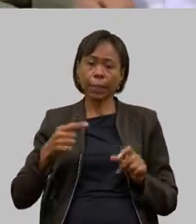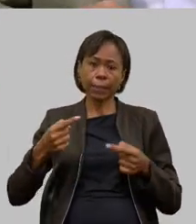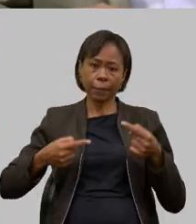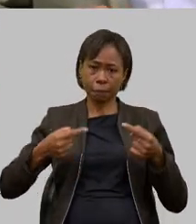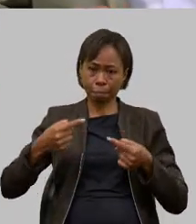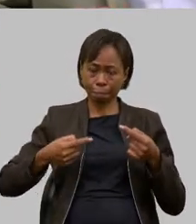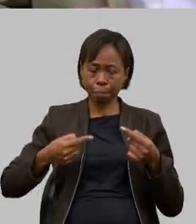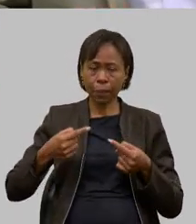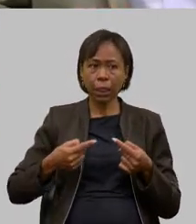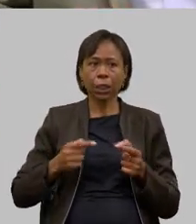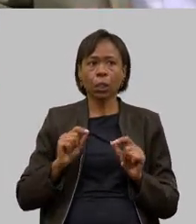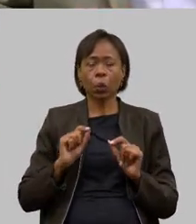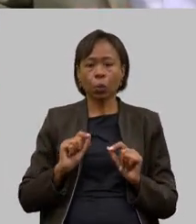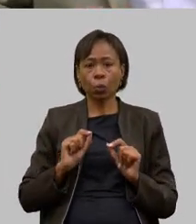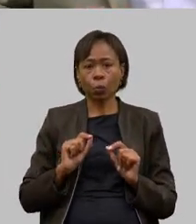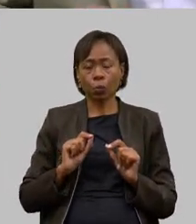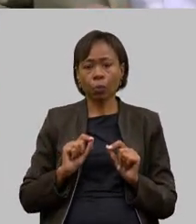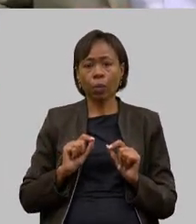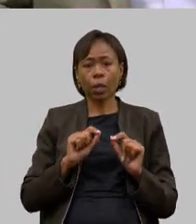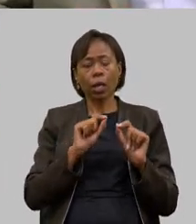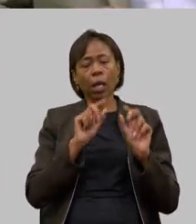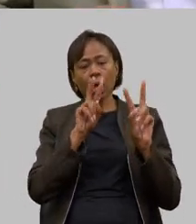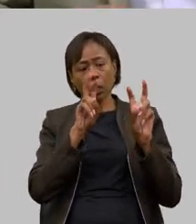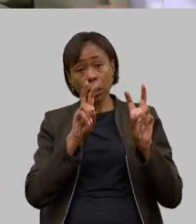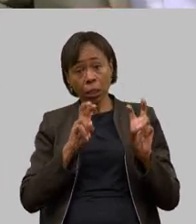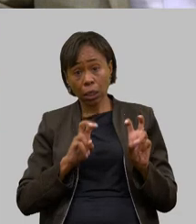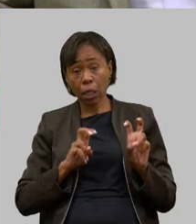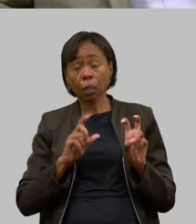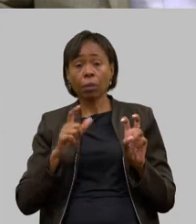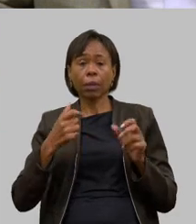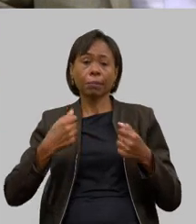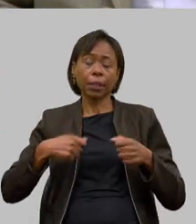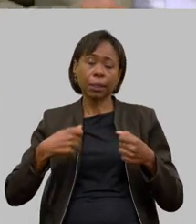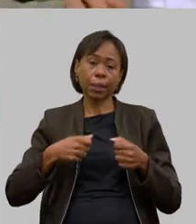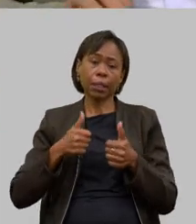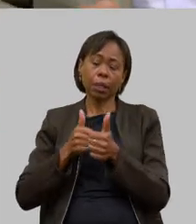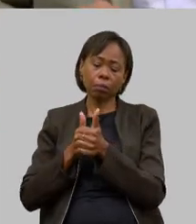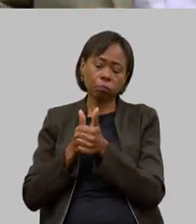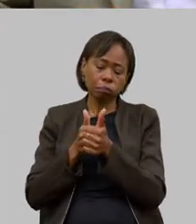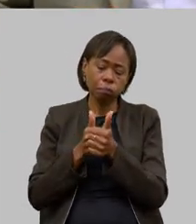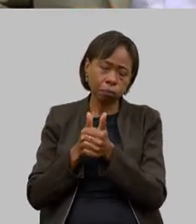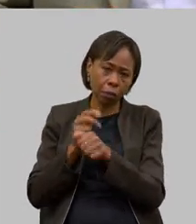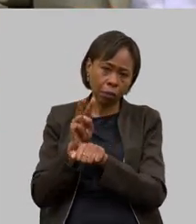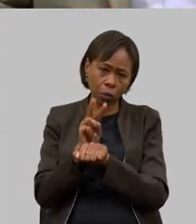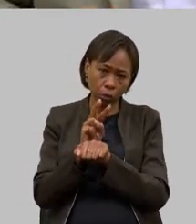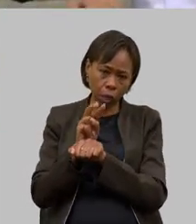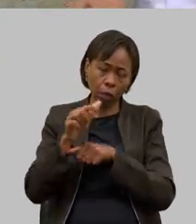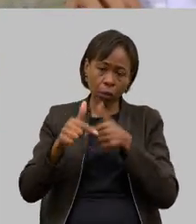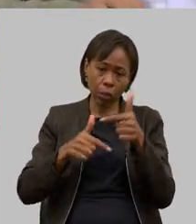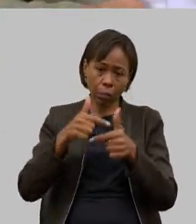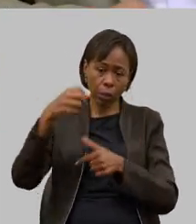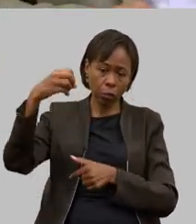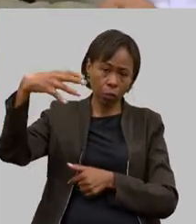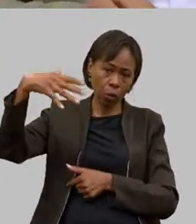contas esses temas que são monitorar a qualidade do serviço de energia elétrica no campo